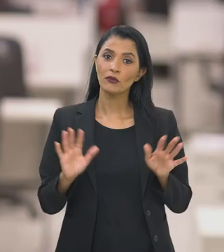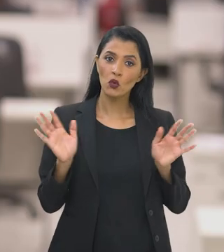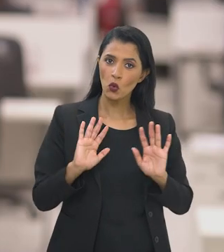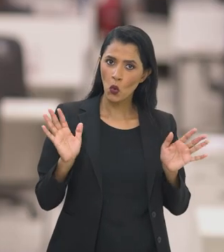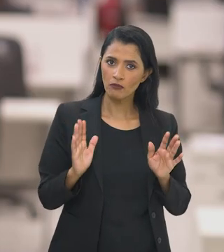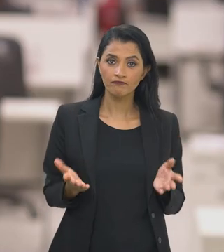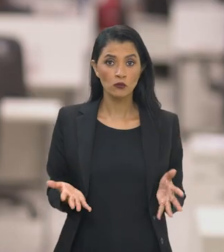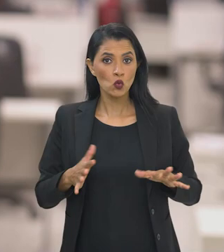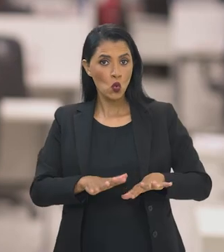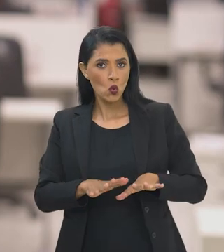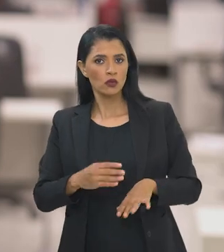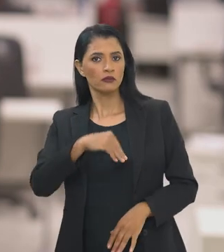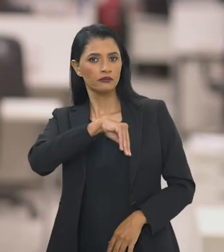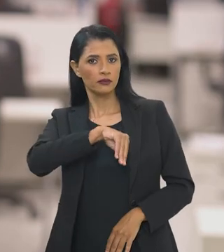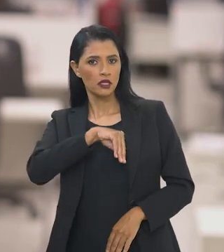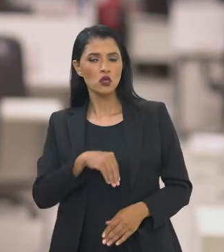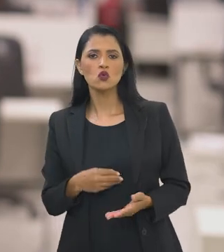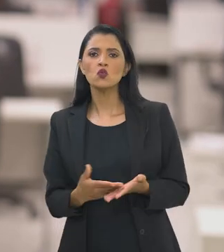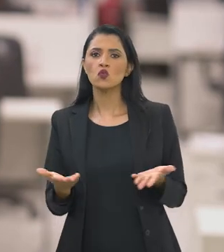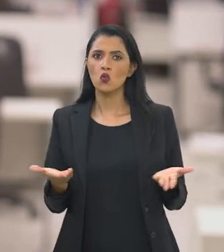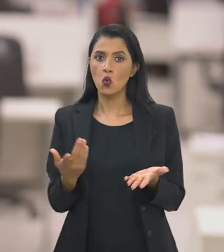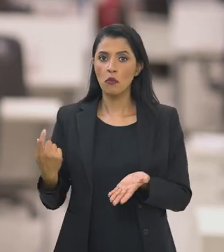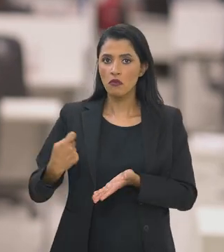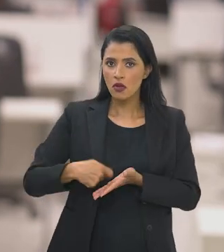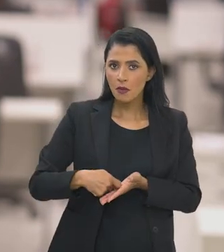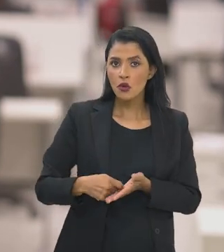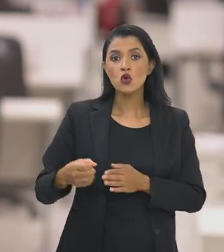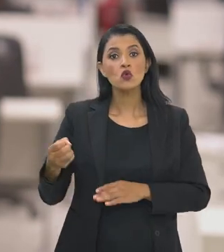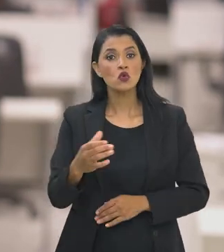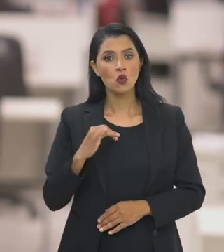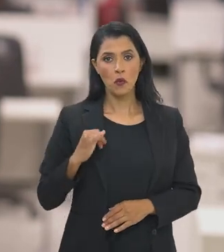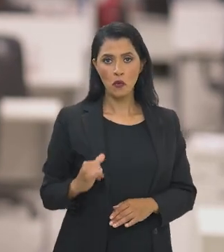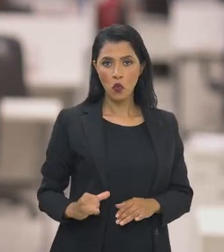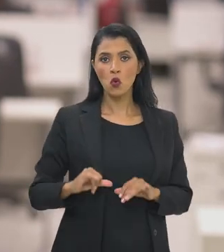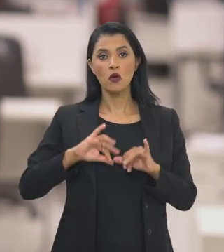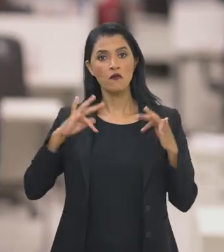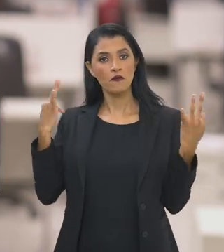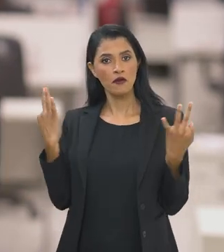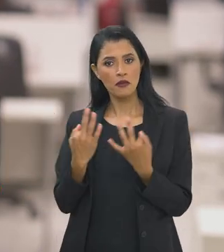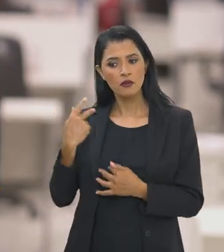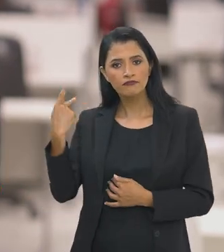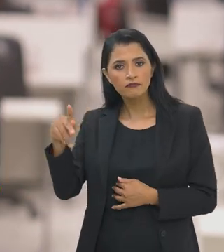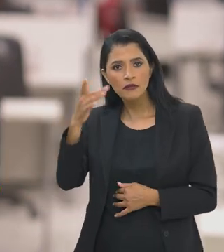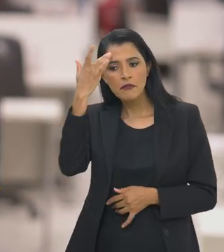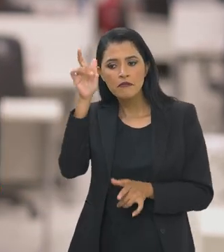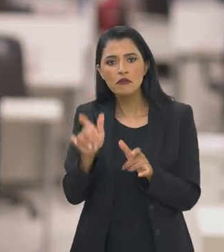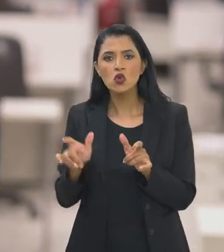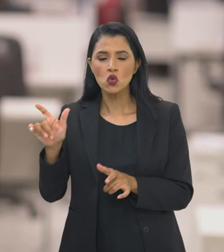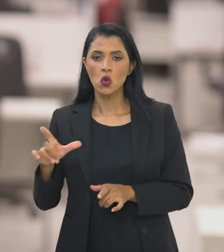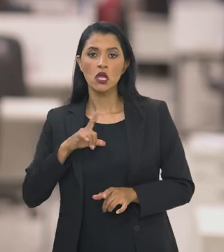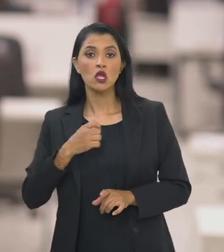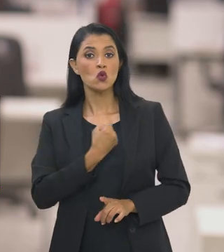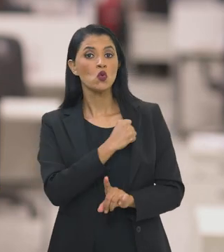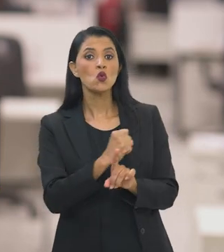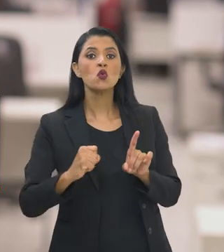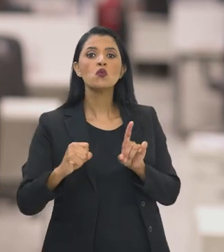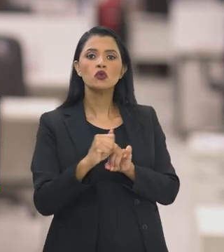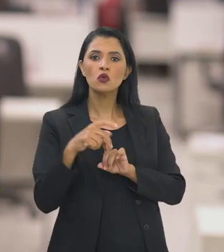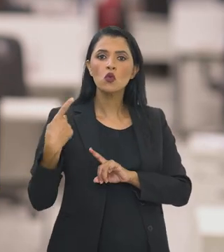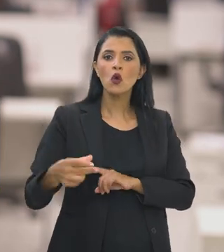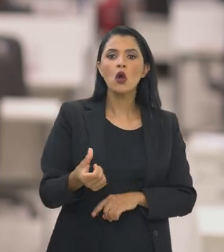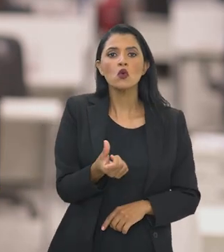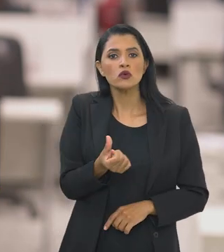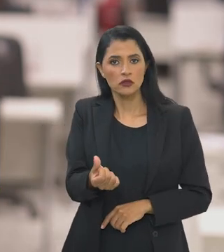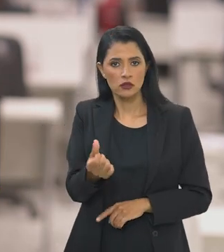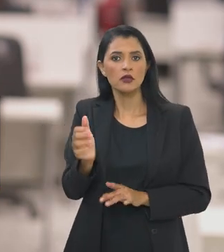Olá, inclusão e renda. Começa hoje o pagamento do novo Bolsa Família para beneficiários com número de